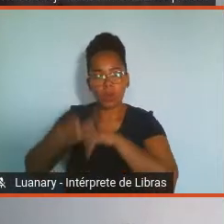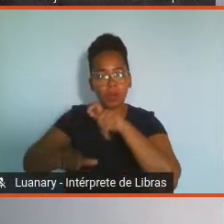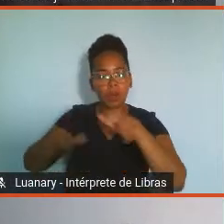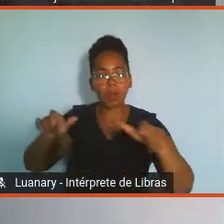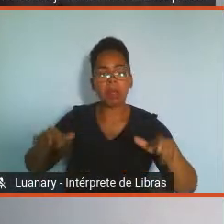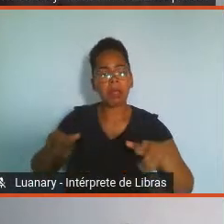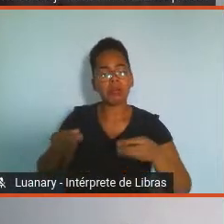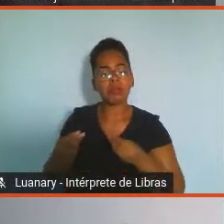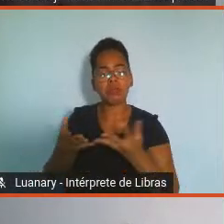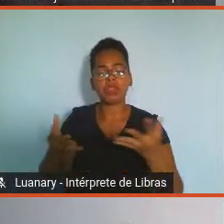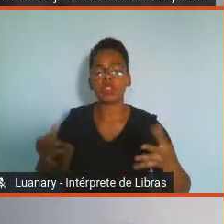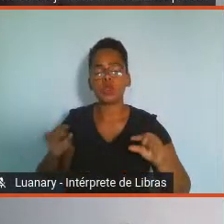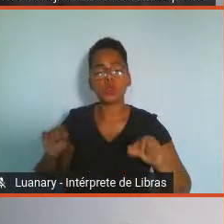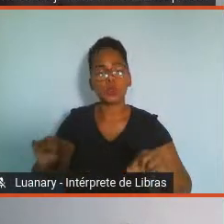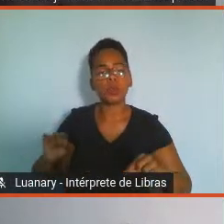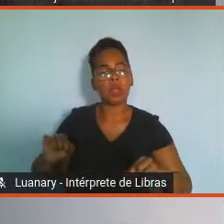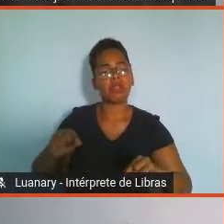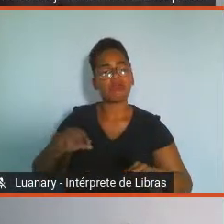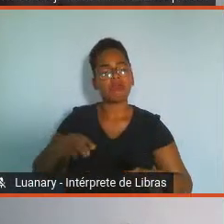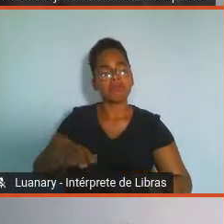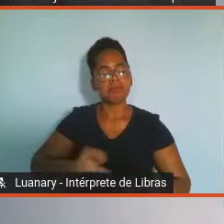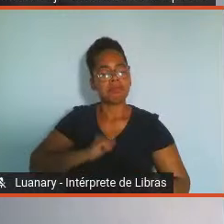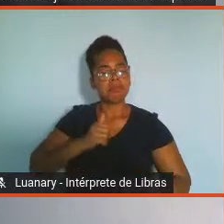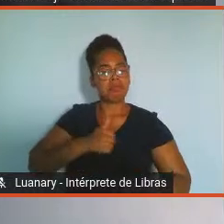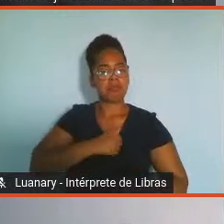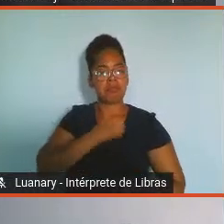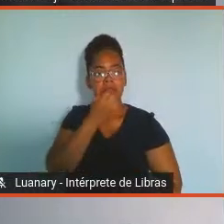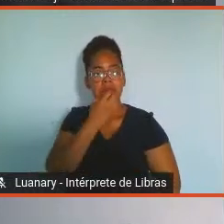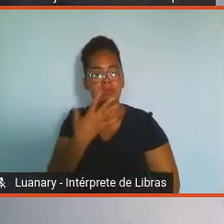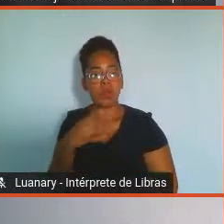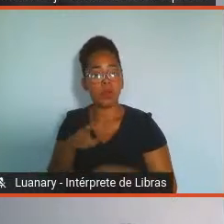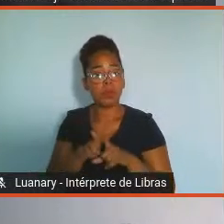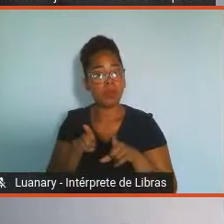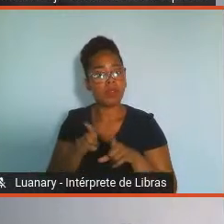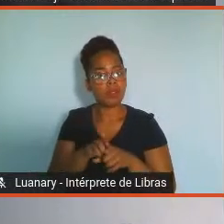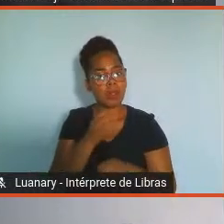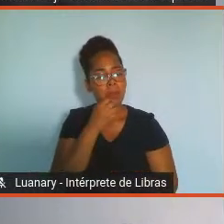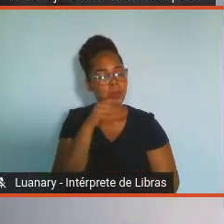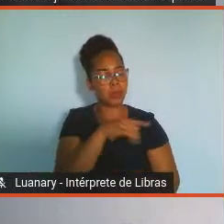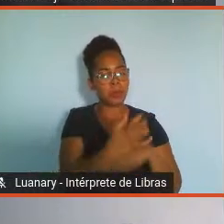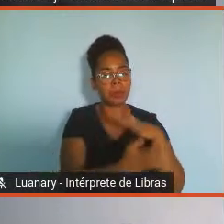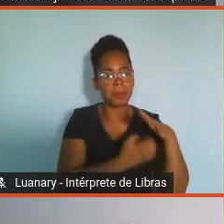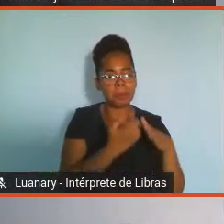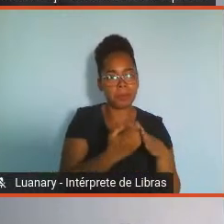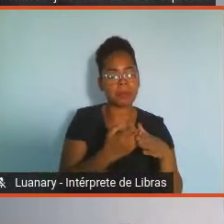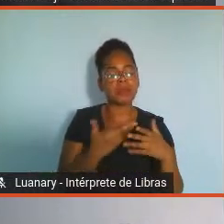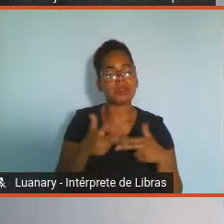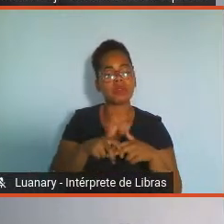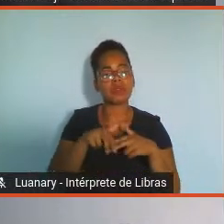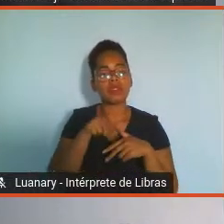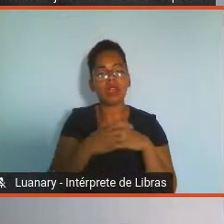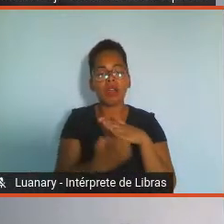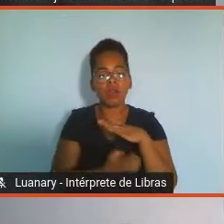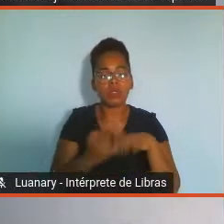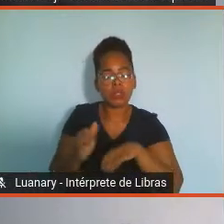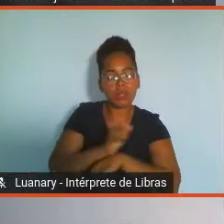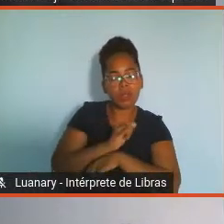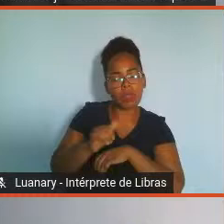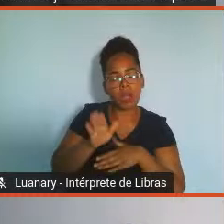investimento para a empresa. A organização que investe em seus colaboradores está investindo no próprio sucesso.